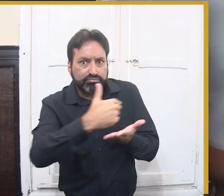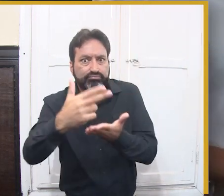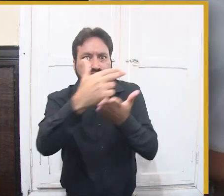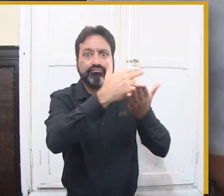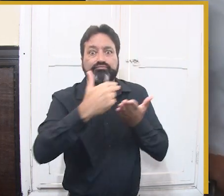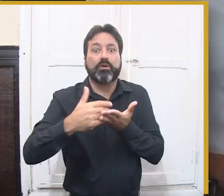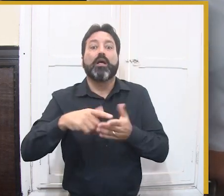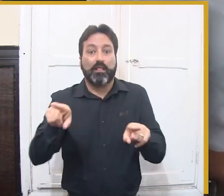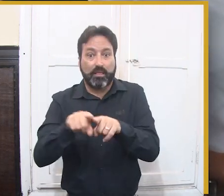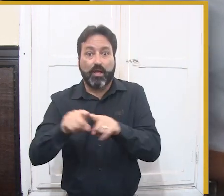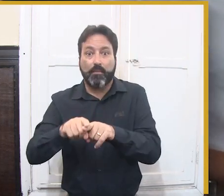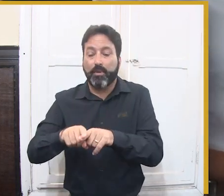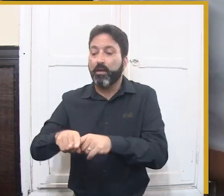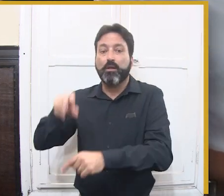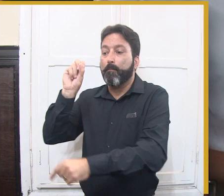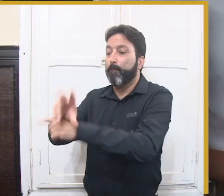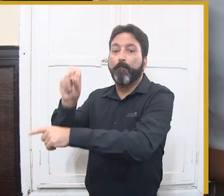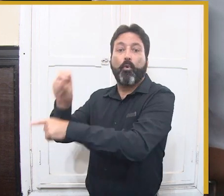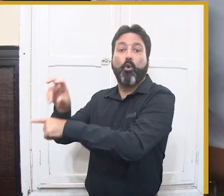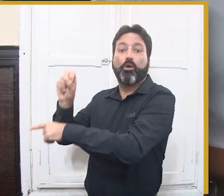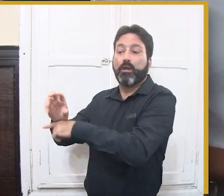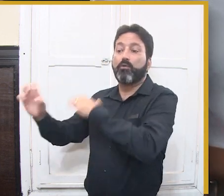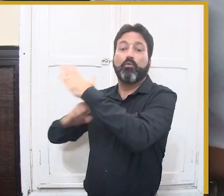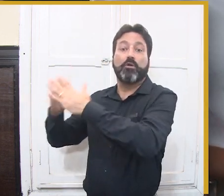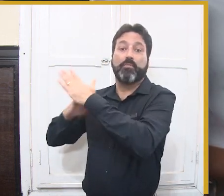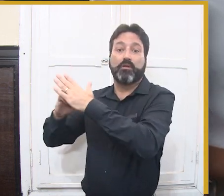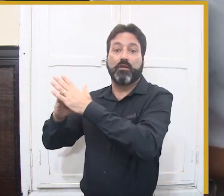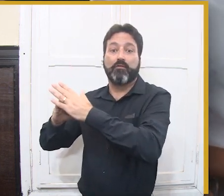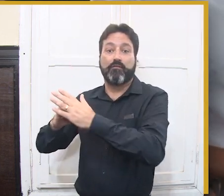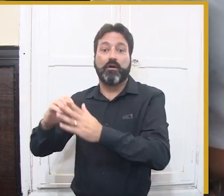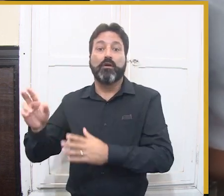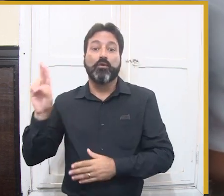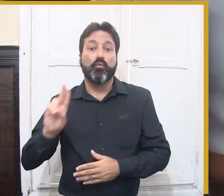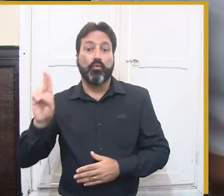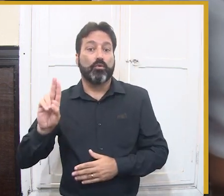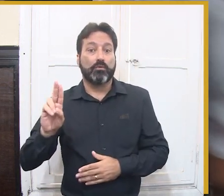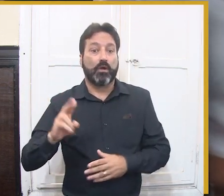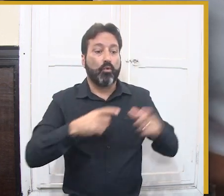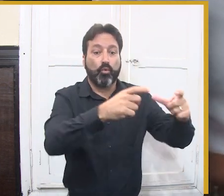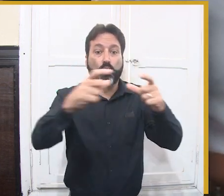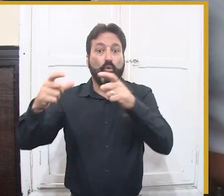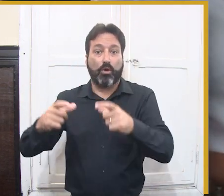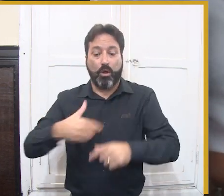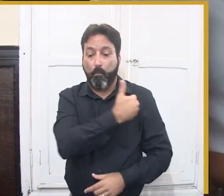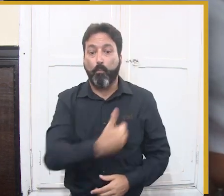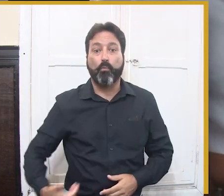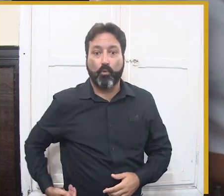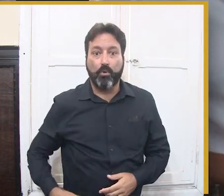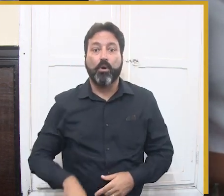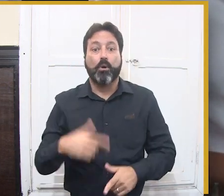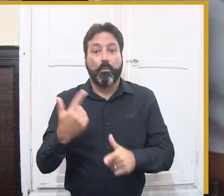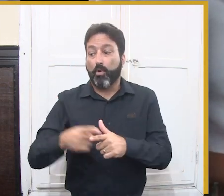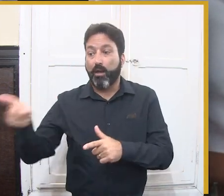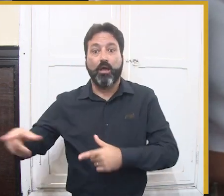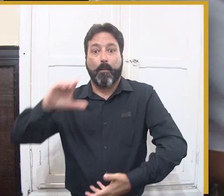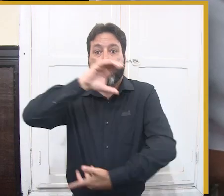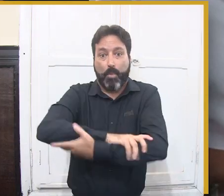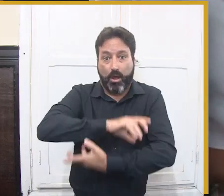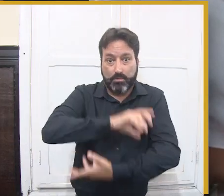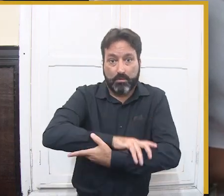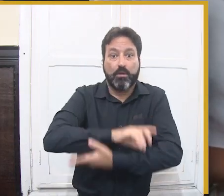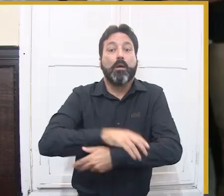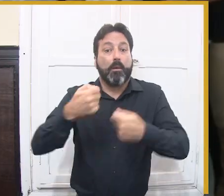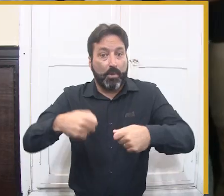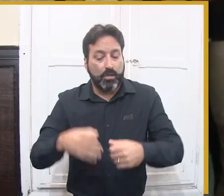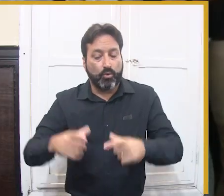edição do maior São João do Mundo será inteiramente responsabilidade da Prefeitura, como eu disse, desde a aprovação da identidade visual